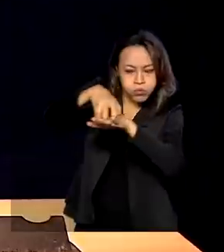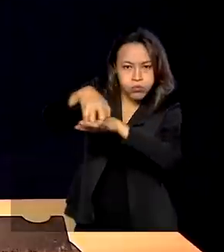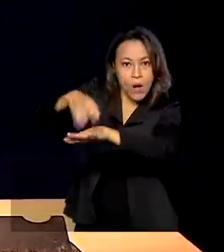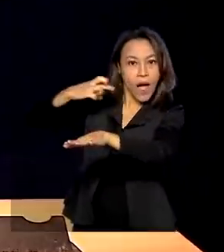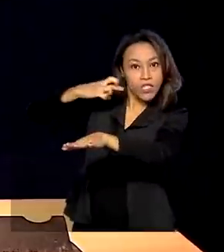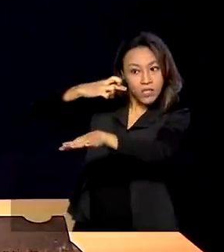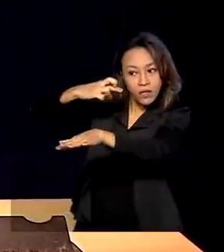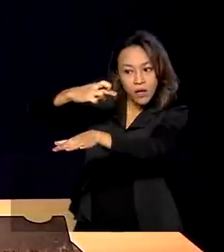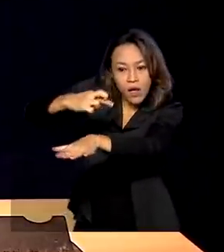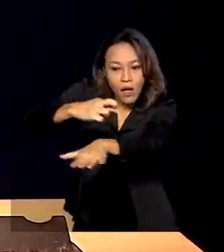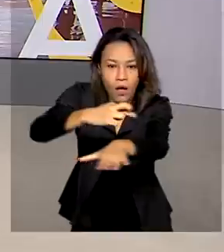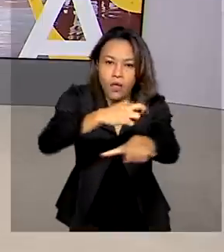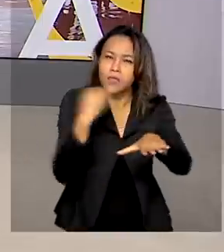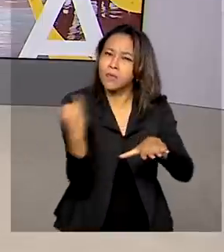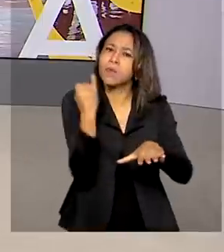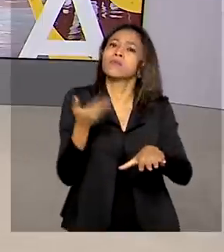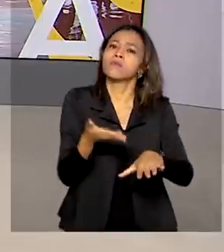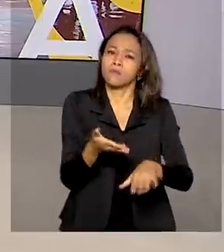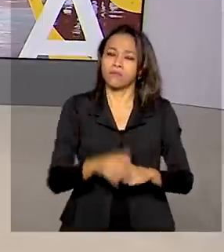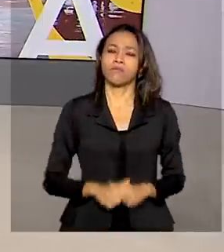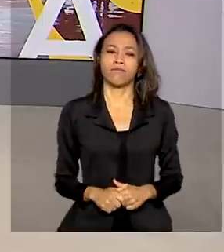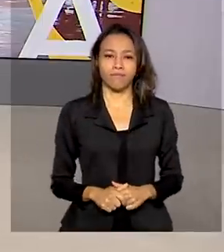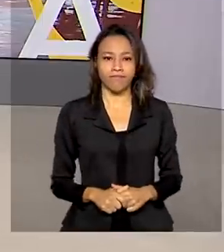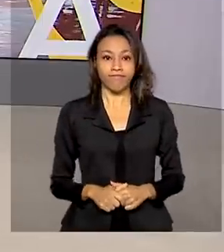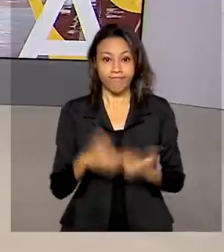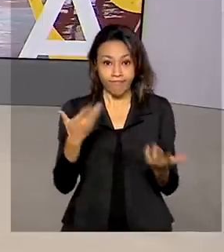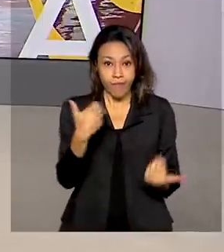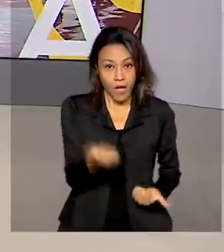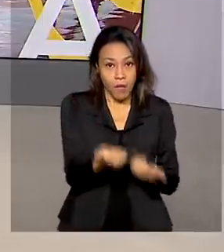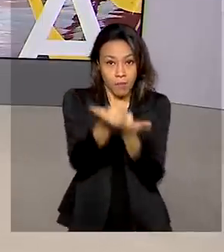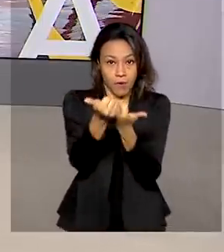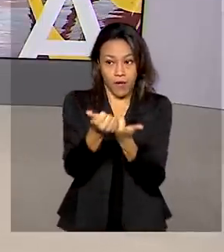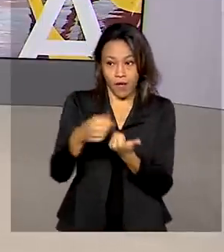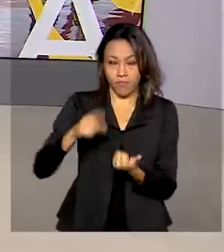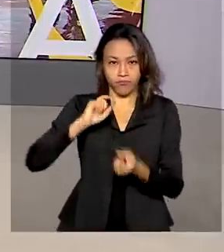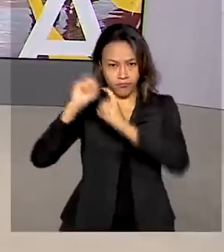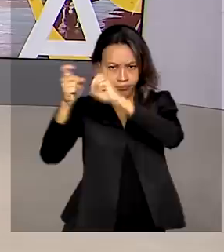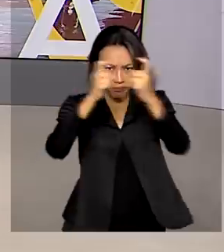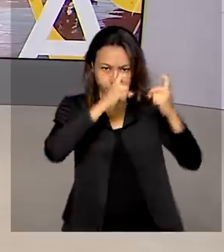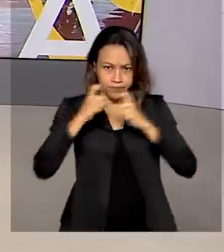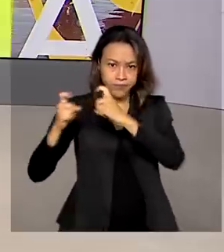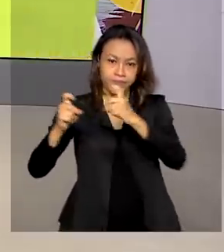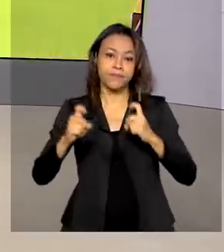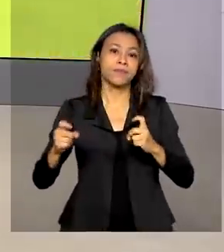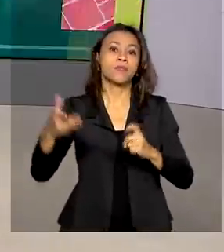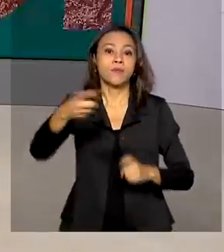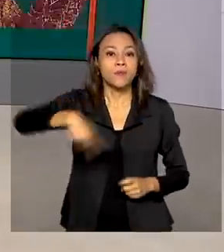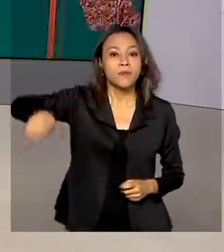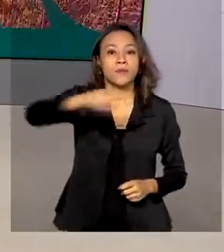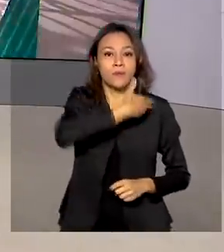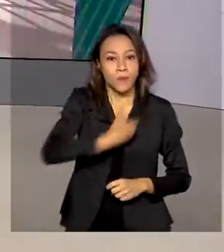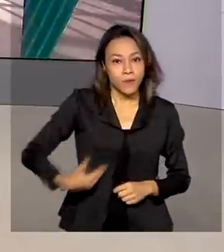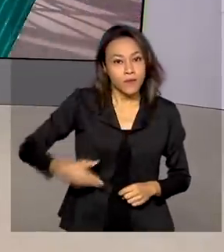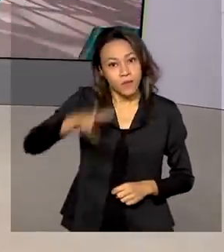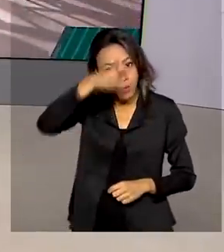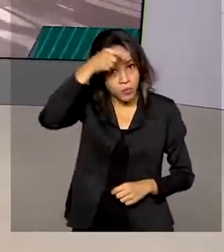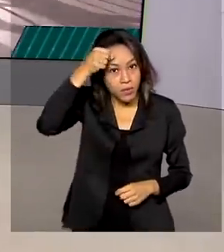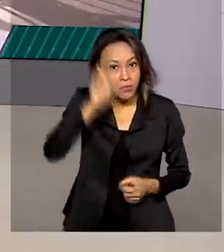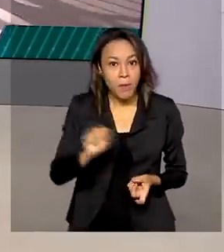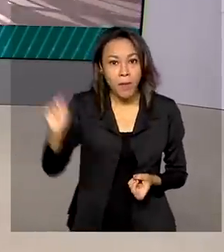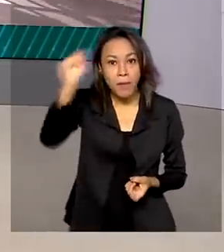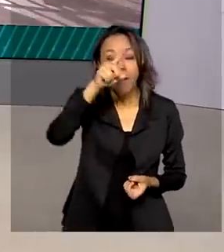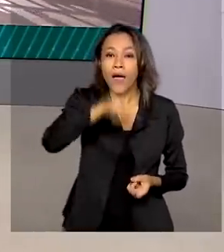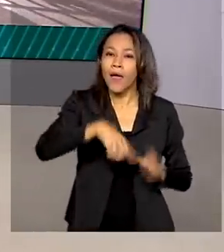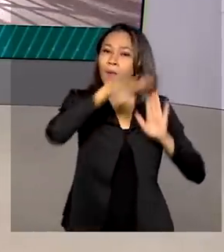as nossas operações. Auxiliar os gestores municipais para administrar bem as cidades. Esse é o